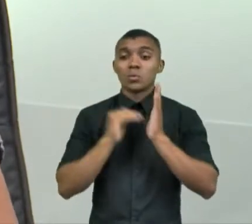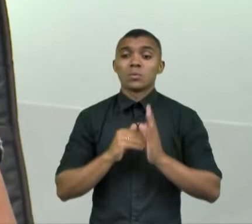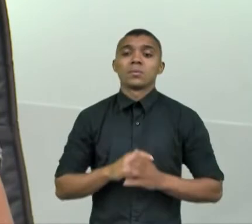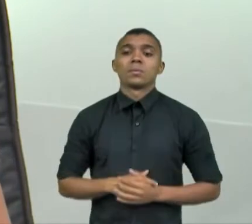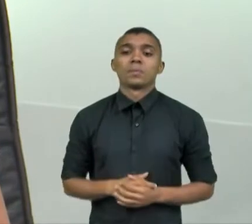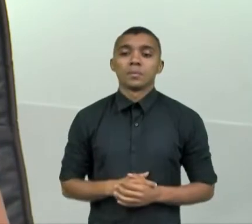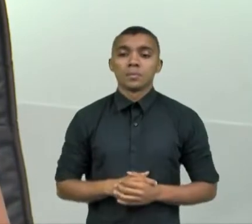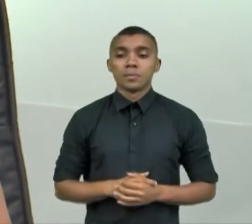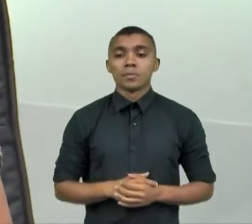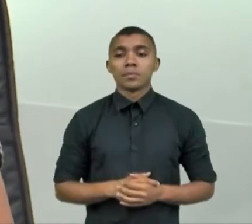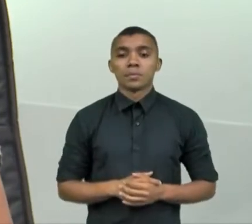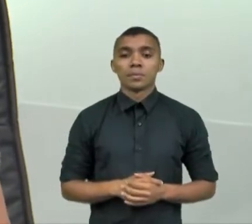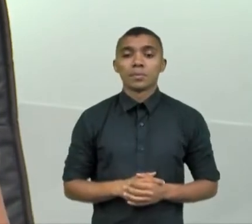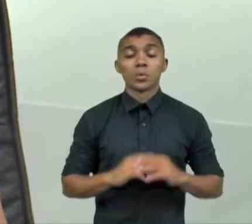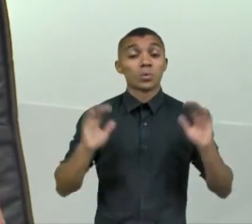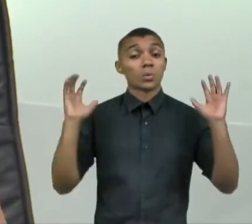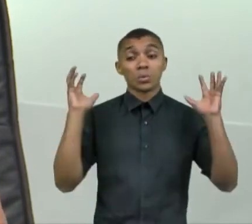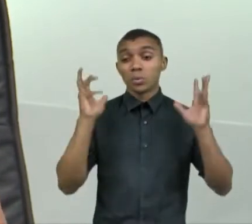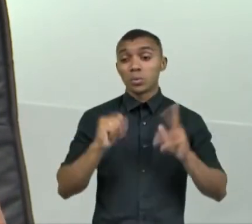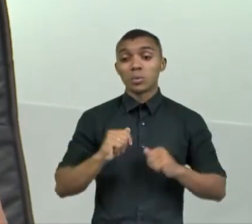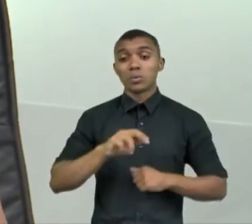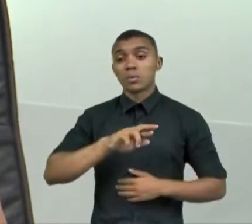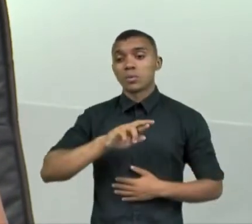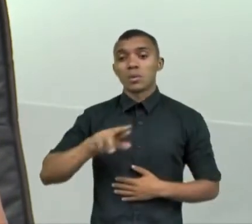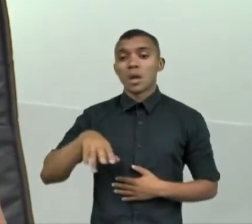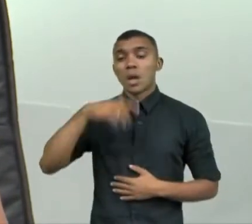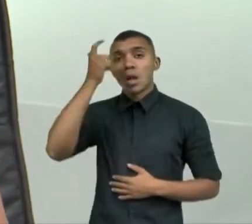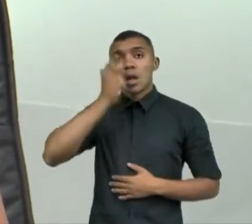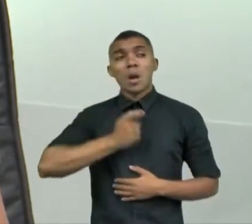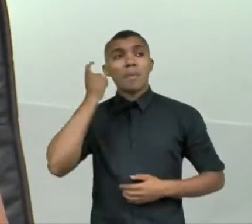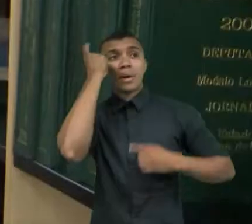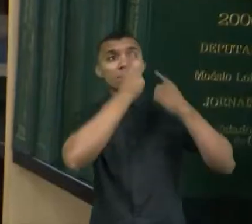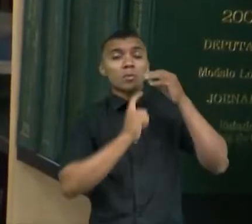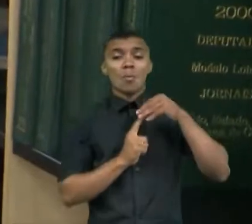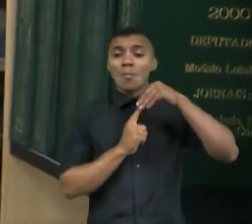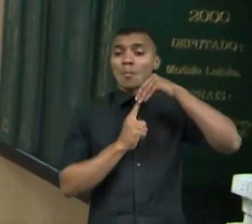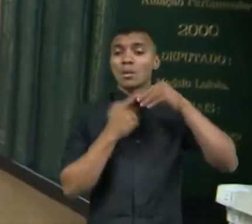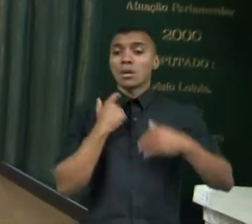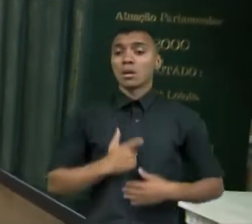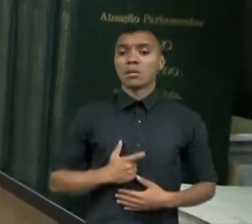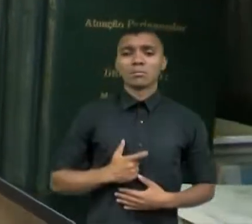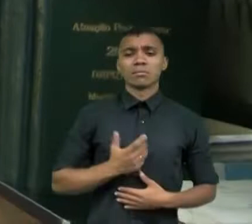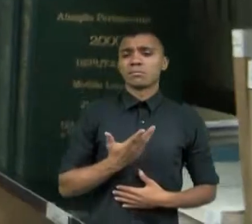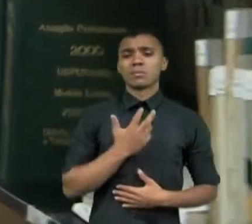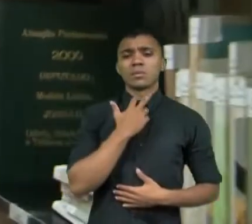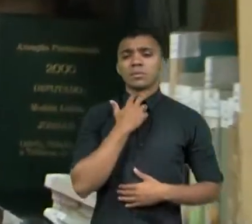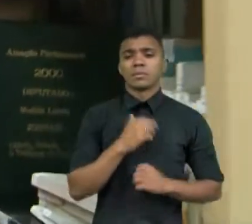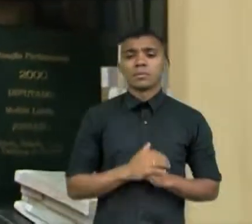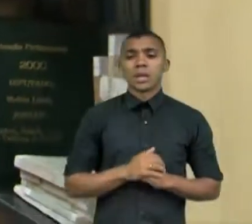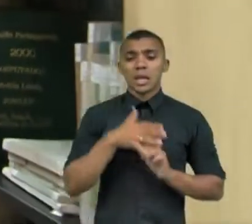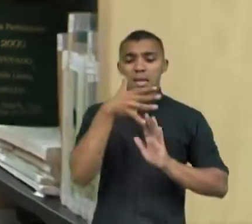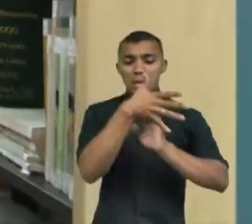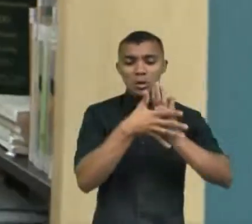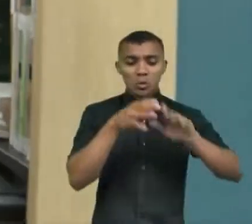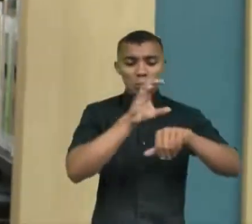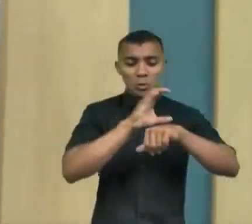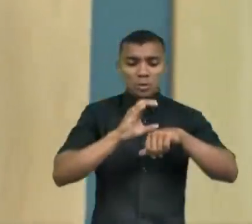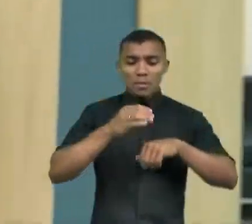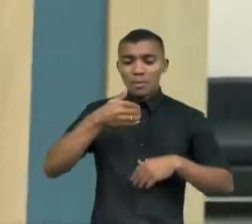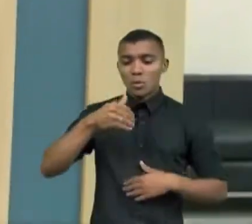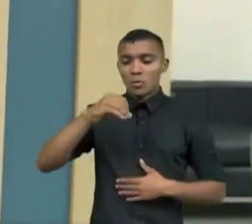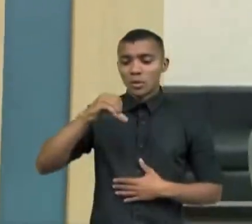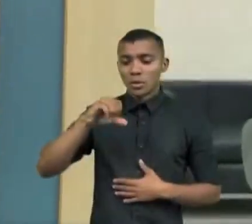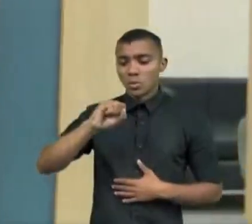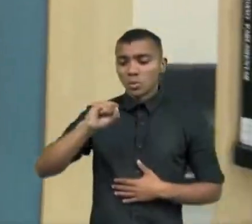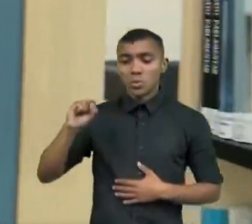preocupar com todos. Não é dizer assim, ah, vou me preocupar só comigo. Não pode. O texto da Constituição de 1988 trouxe